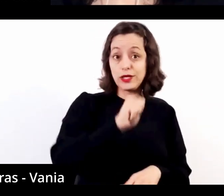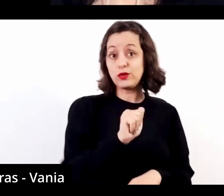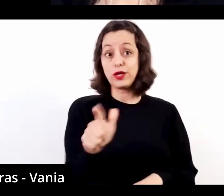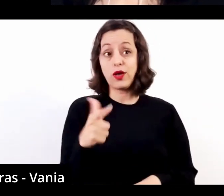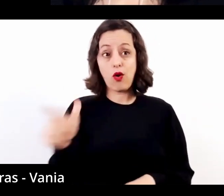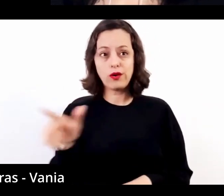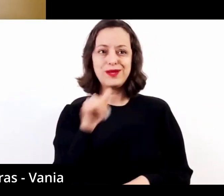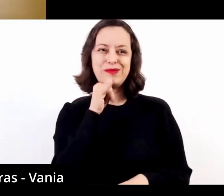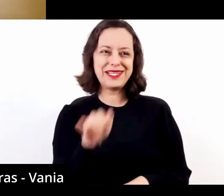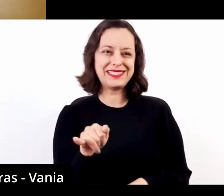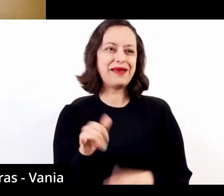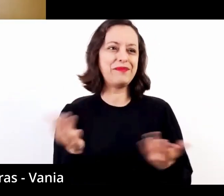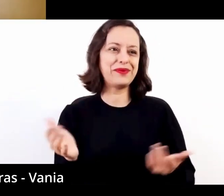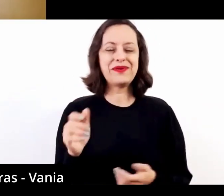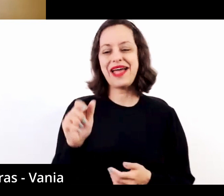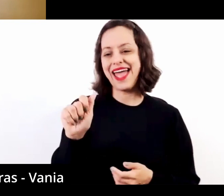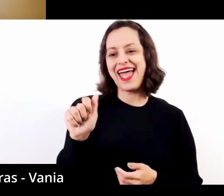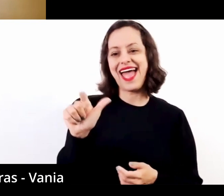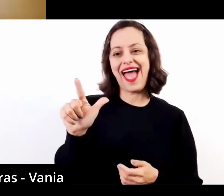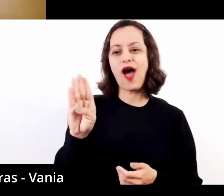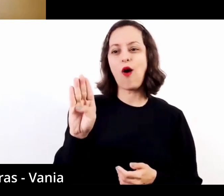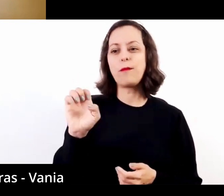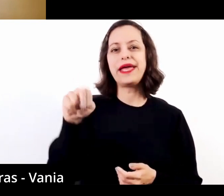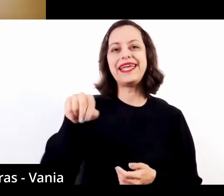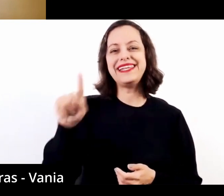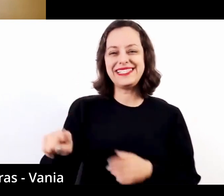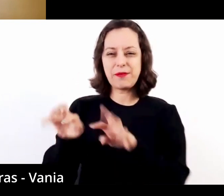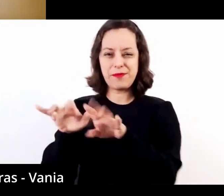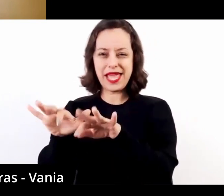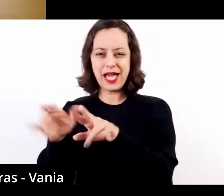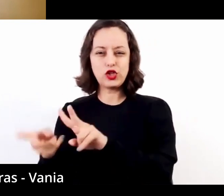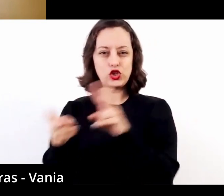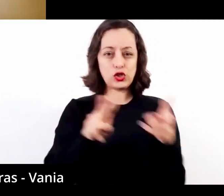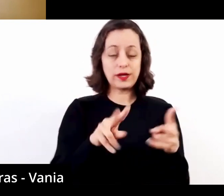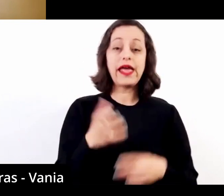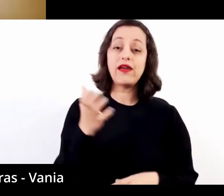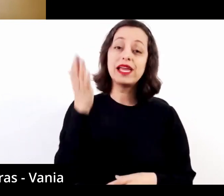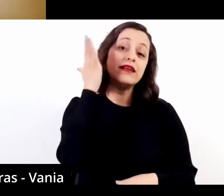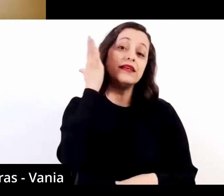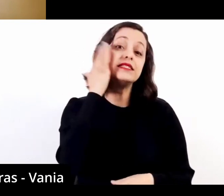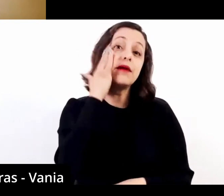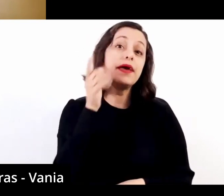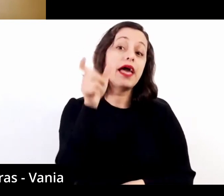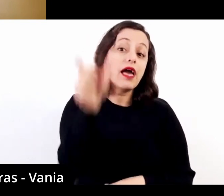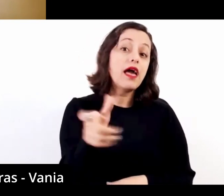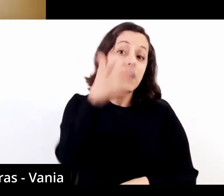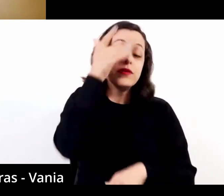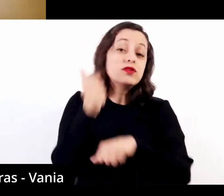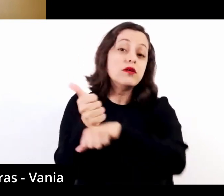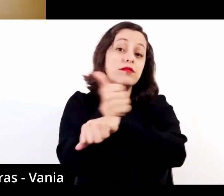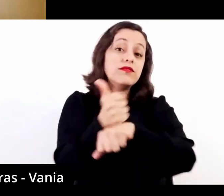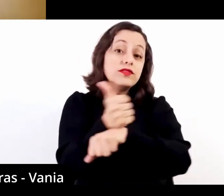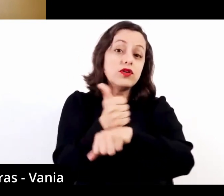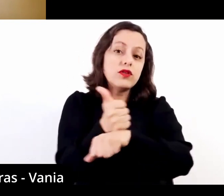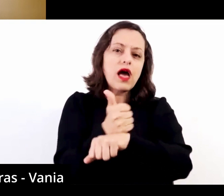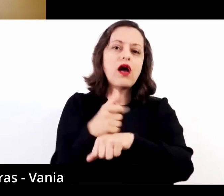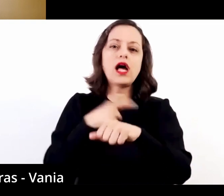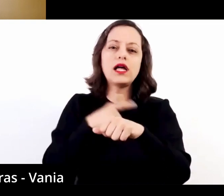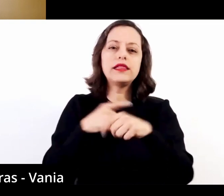essas transcrições de Albénis. Eu gostaria de falar sobre os transcritores, especialmente.